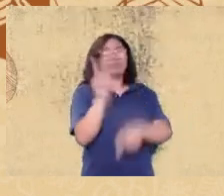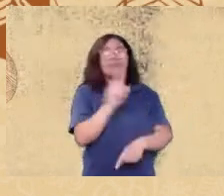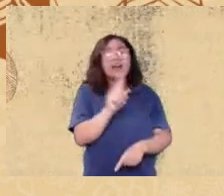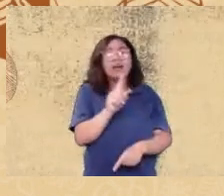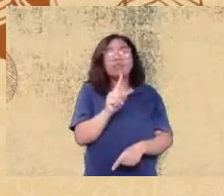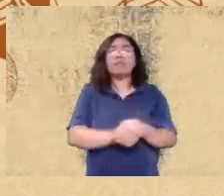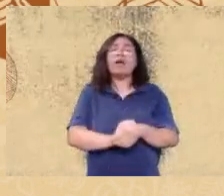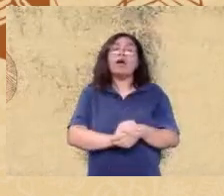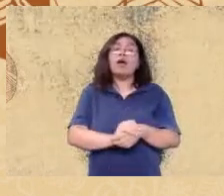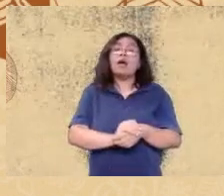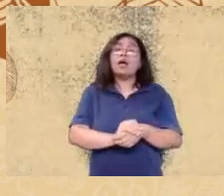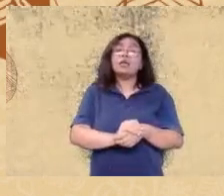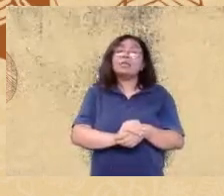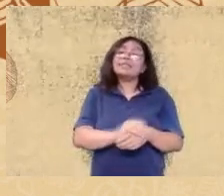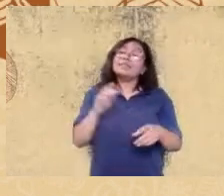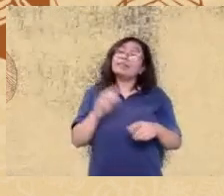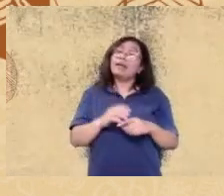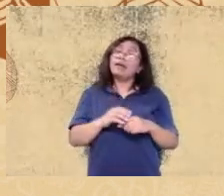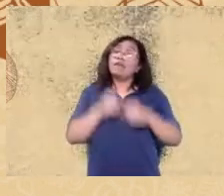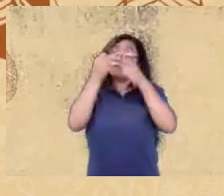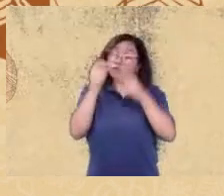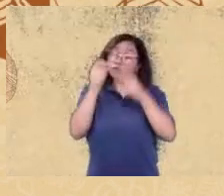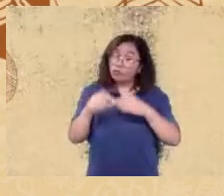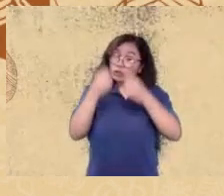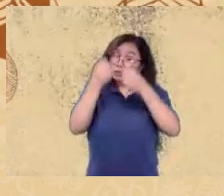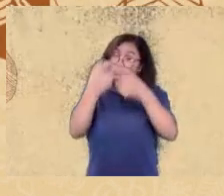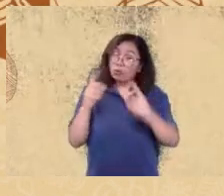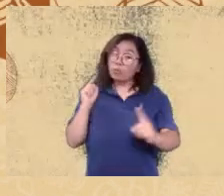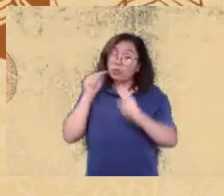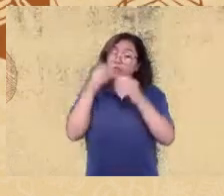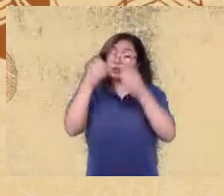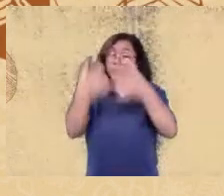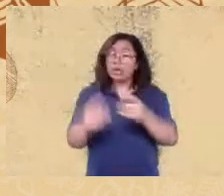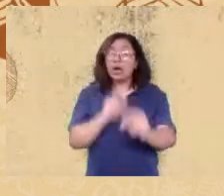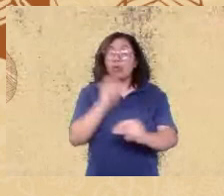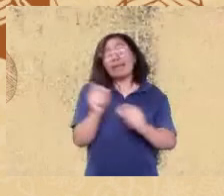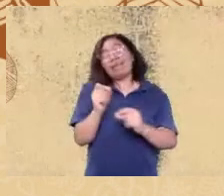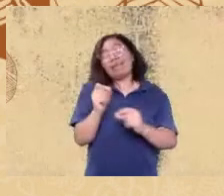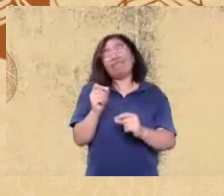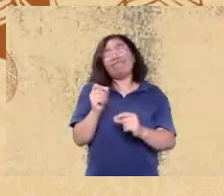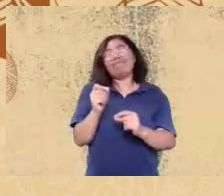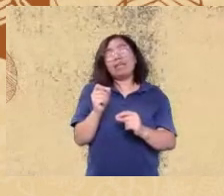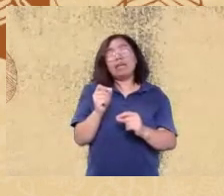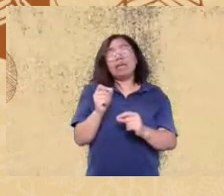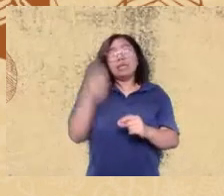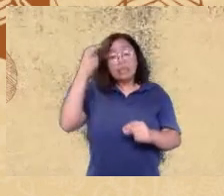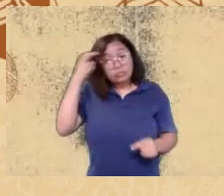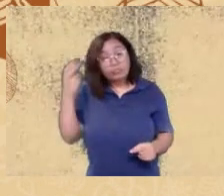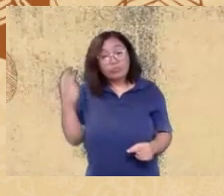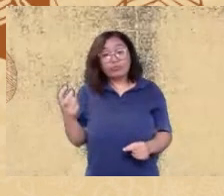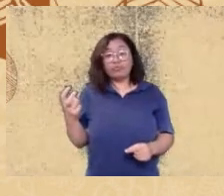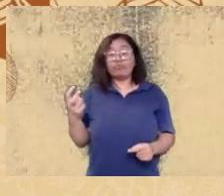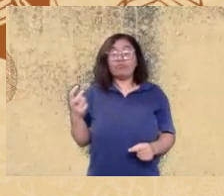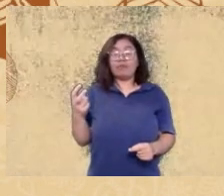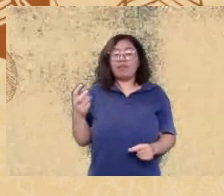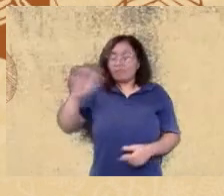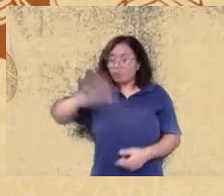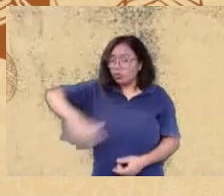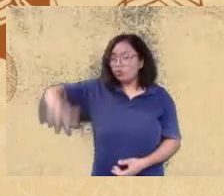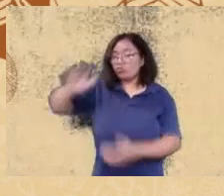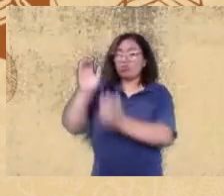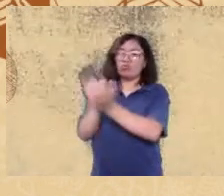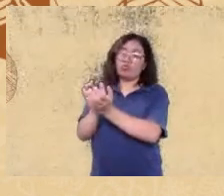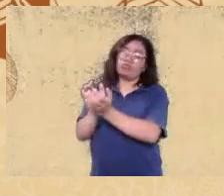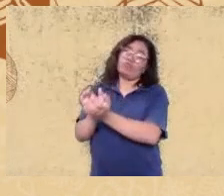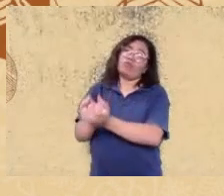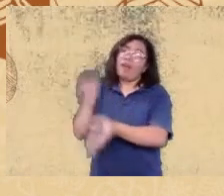cultural a influência do vocabulário próprio daquele grupo é crucial no desempenho então esses são fatores que a gente